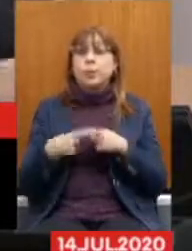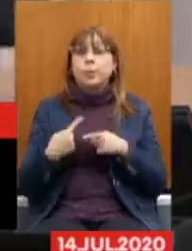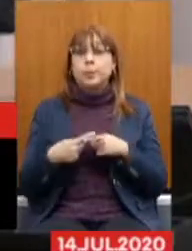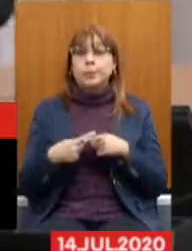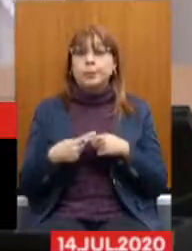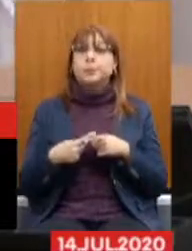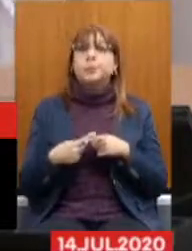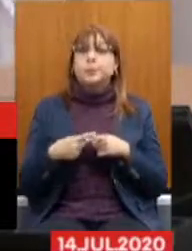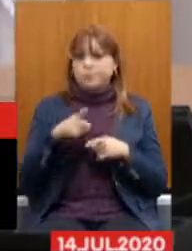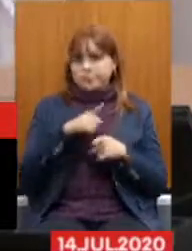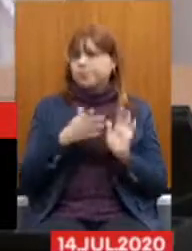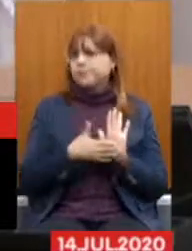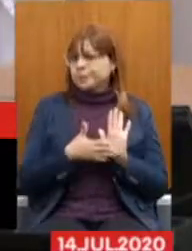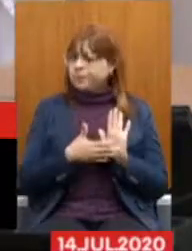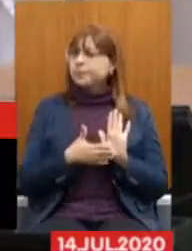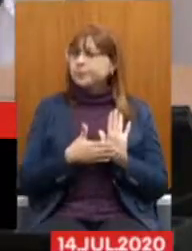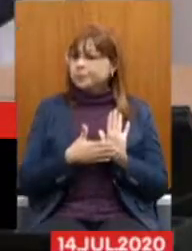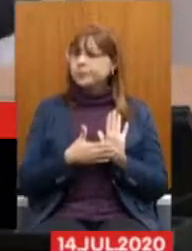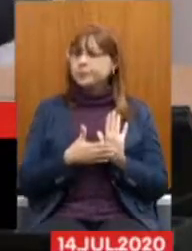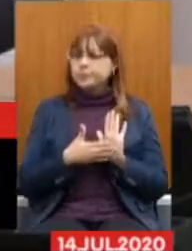nós temos propostas.